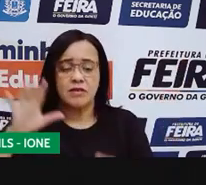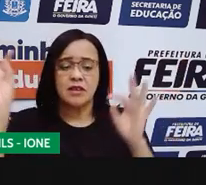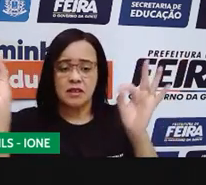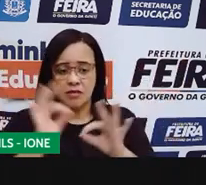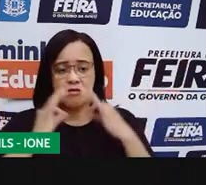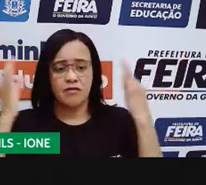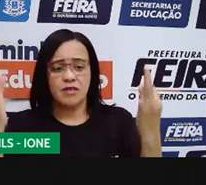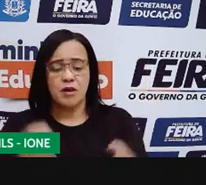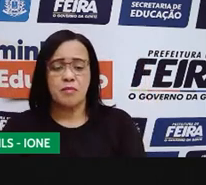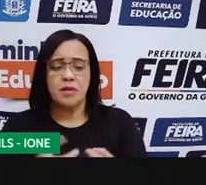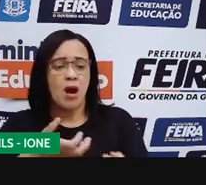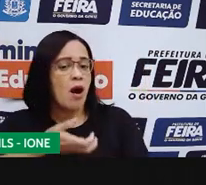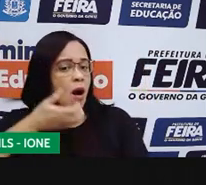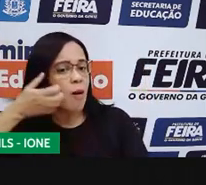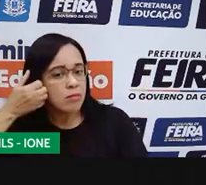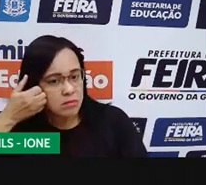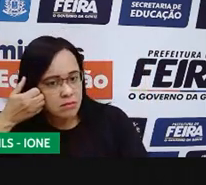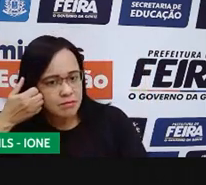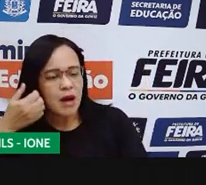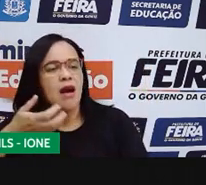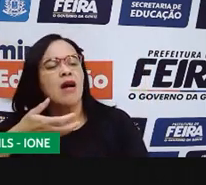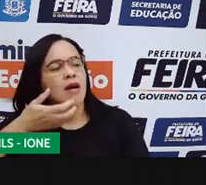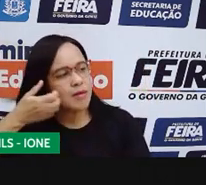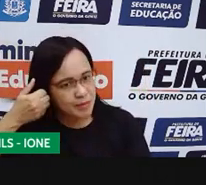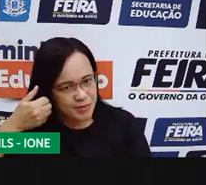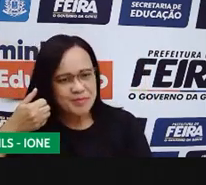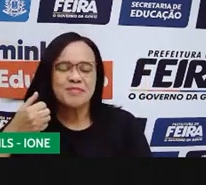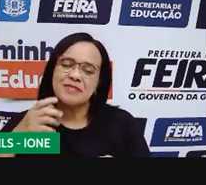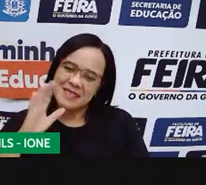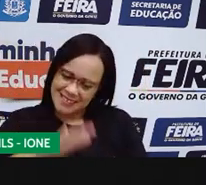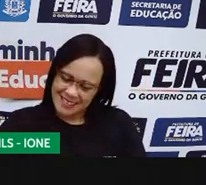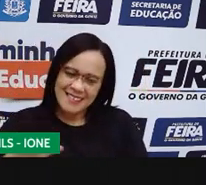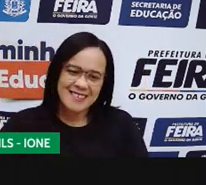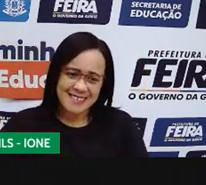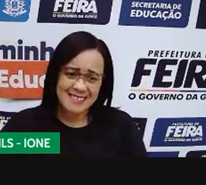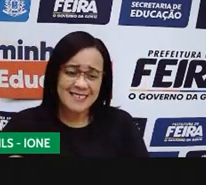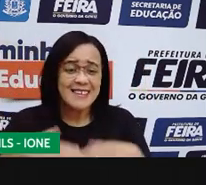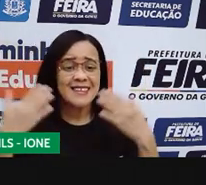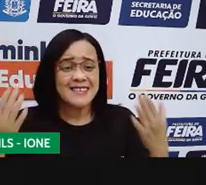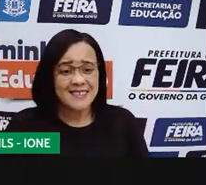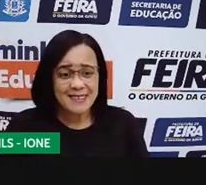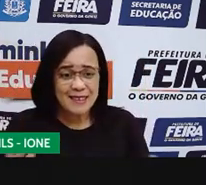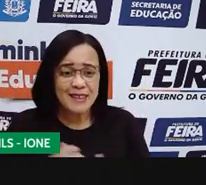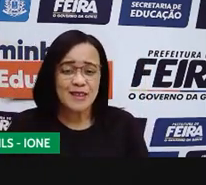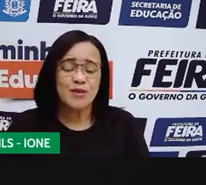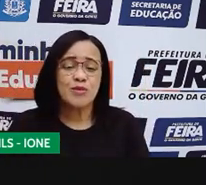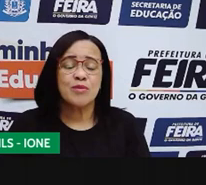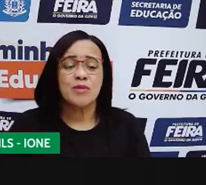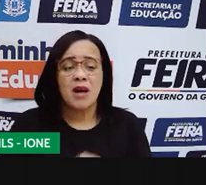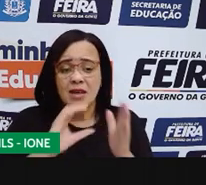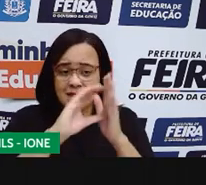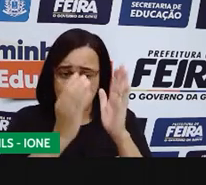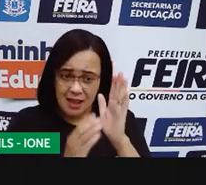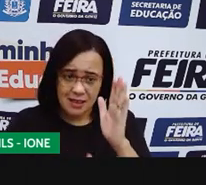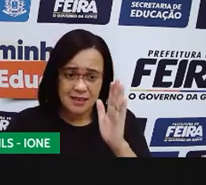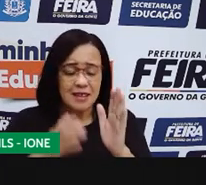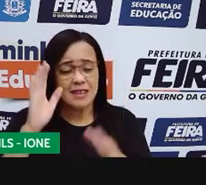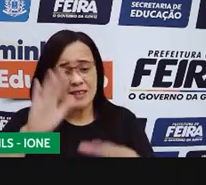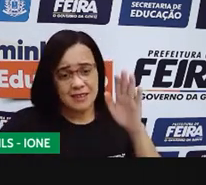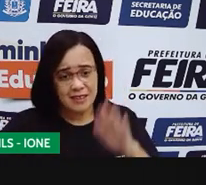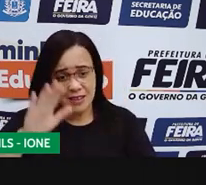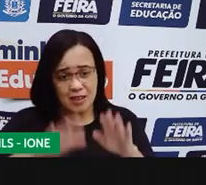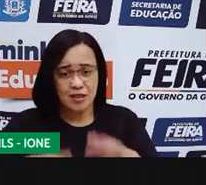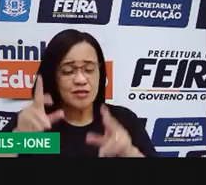vieram de outras famílias. Então, por isso, elas não vão ter ali as características físicas,